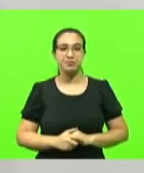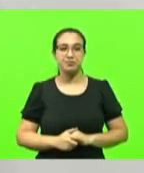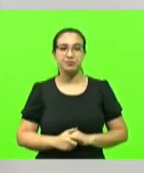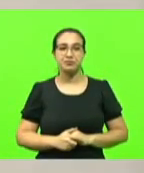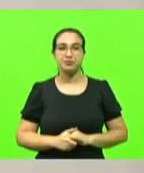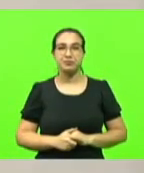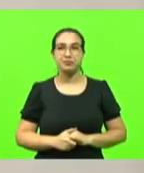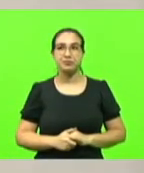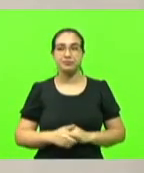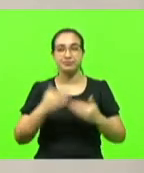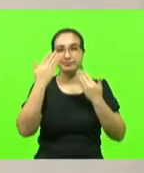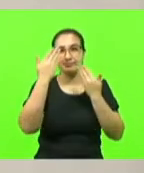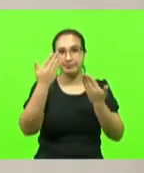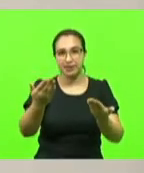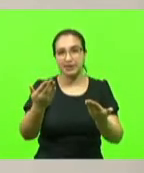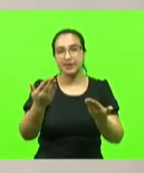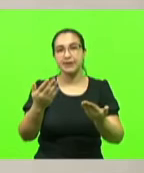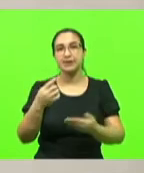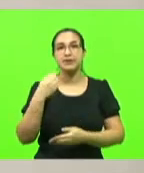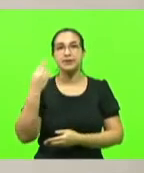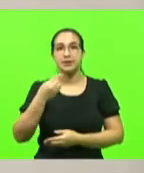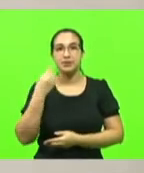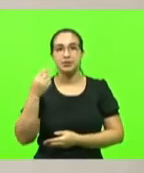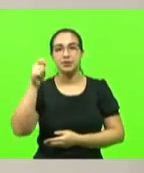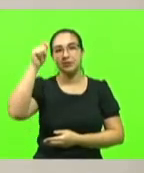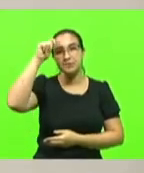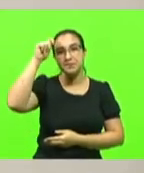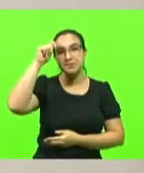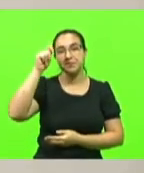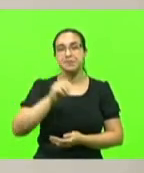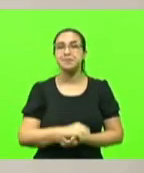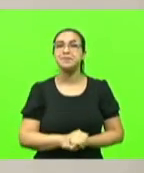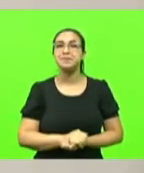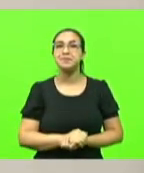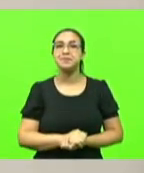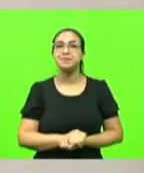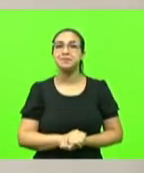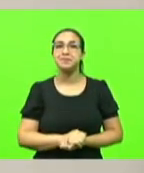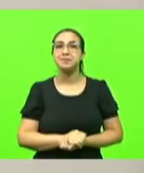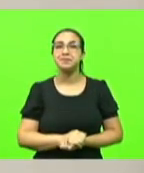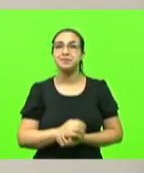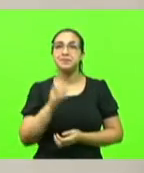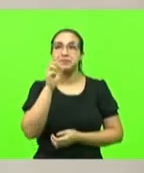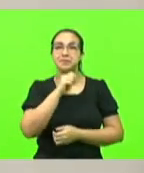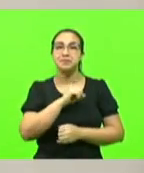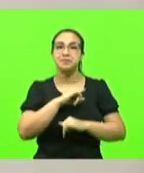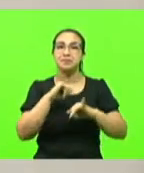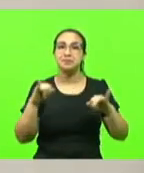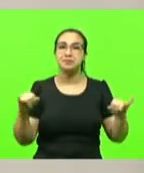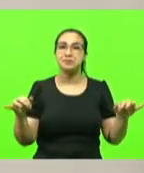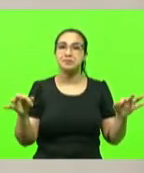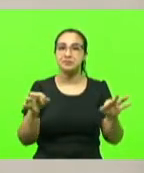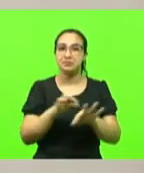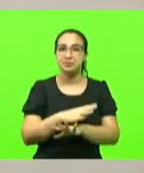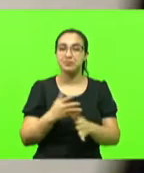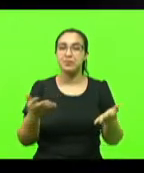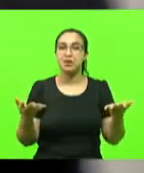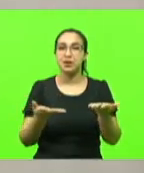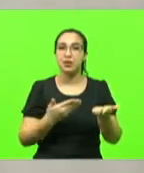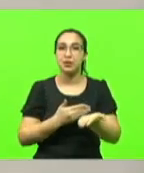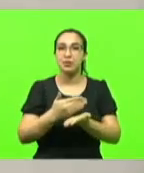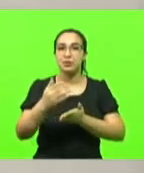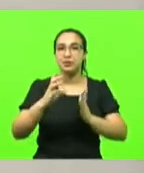obrigado deputado Adrianinho finalizando breves comunicações entraremos no horário destinado aos partidos